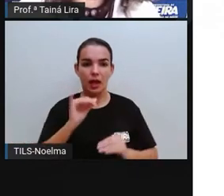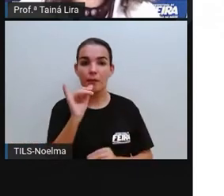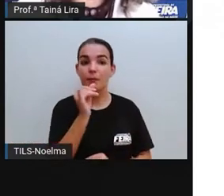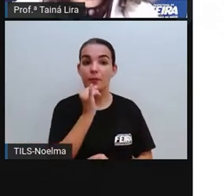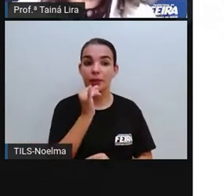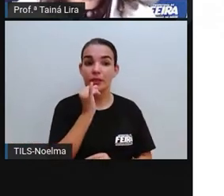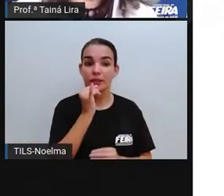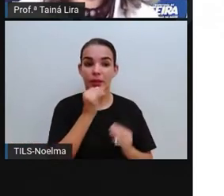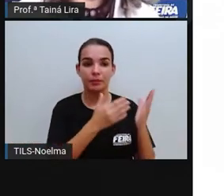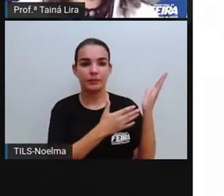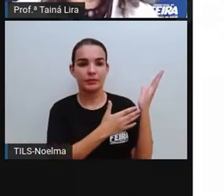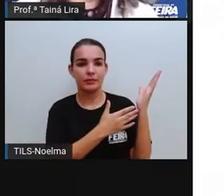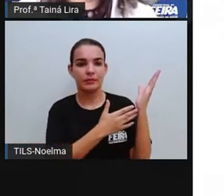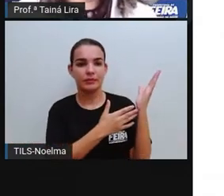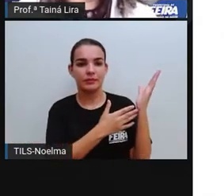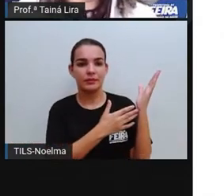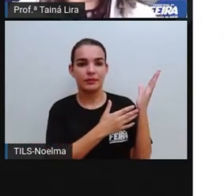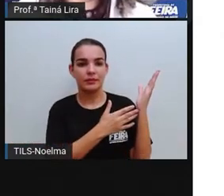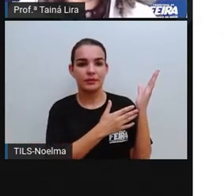exemplo, aqui, ó,